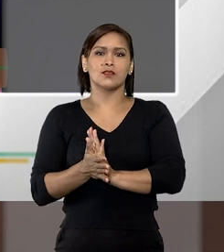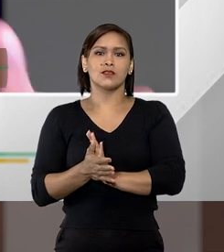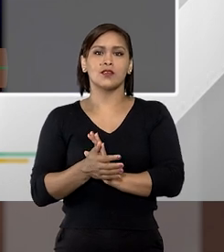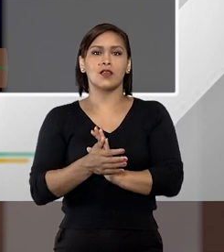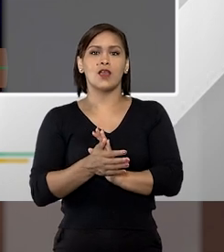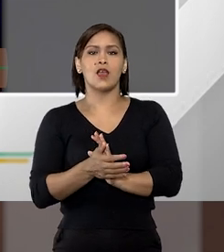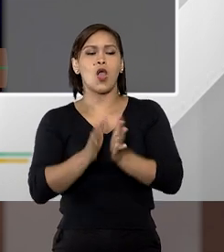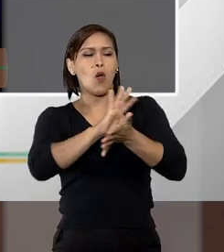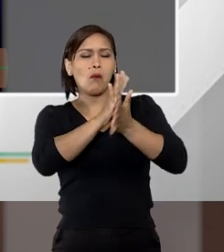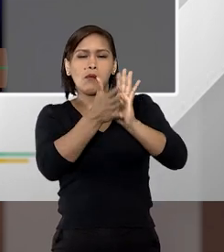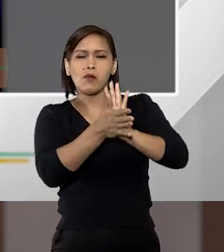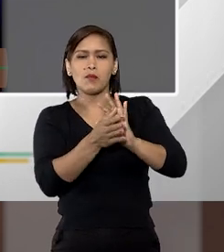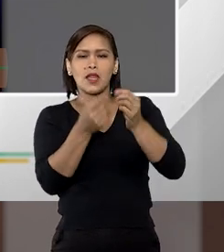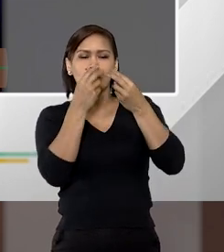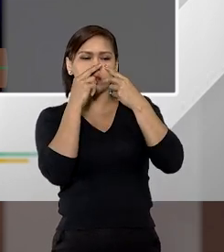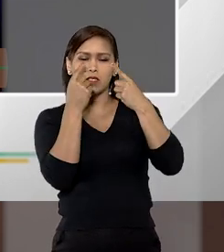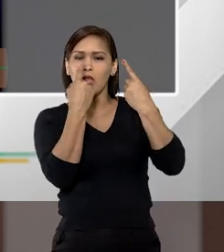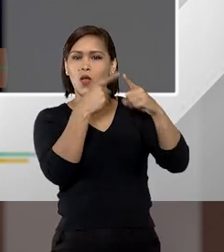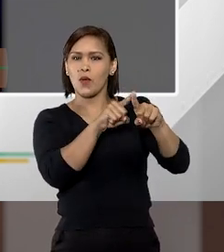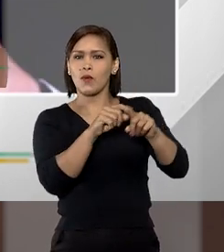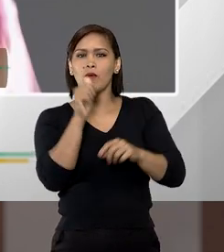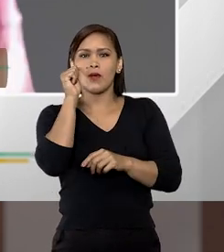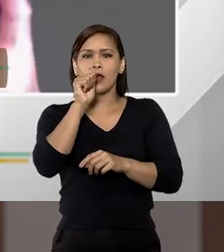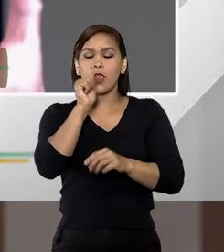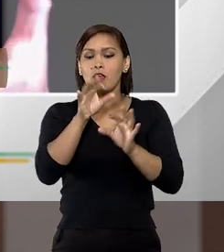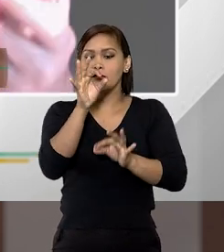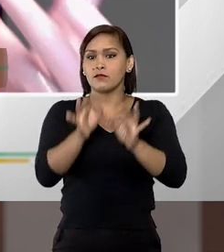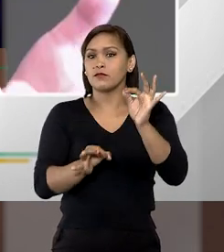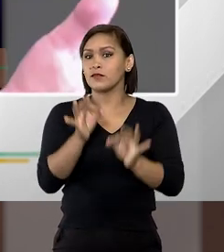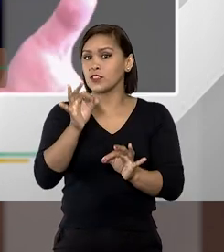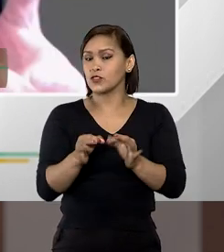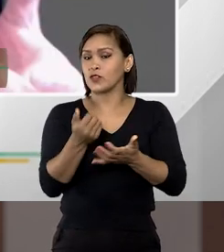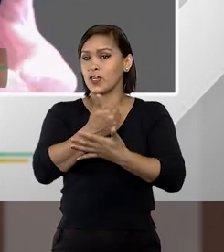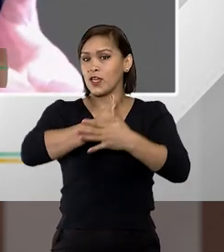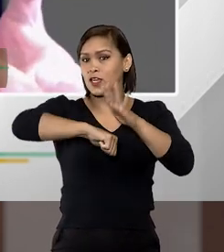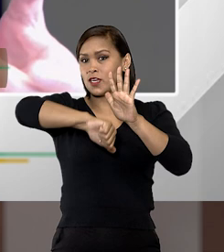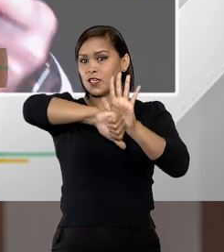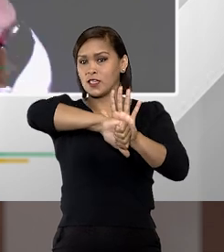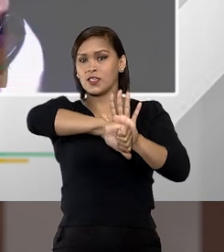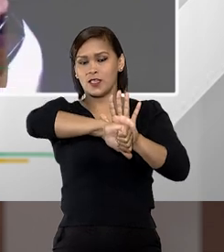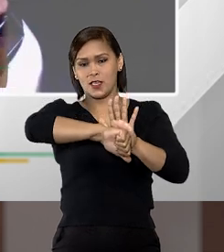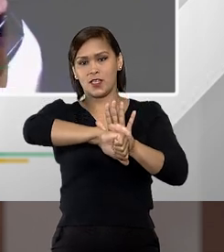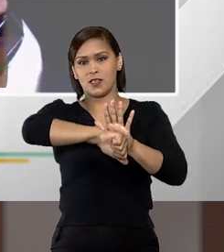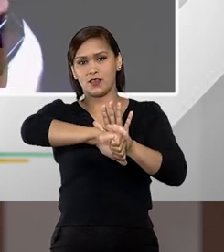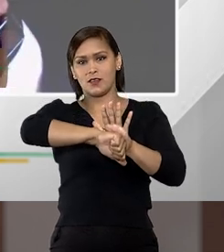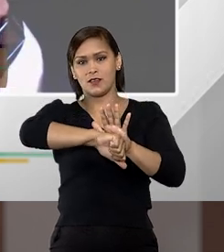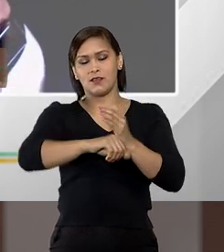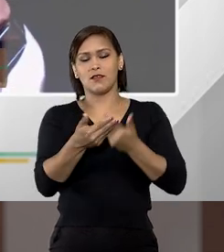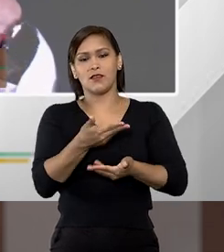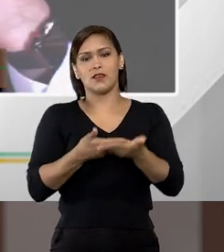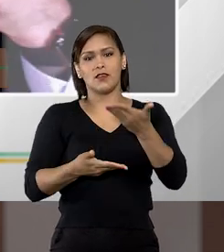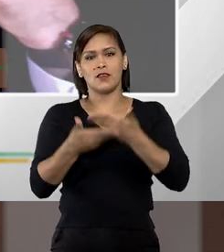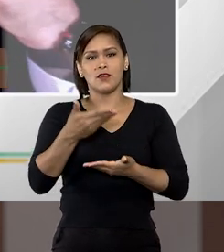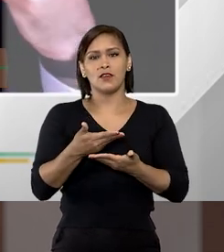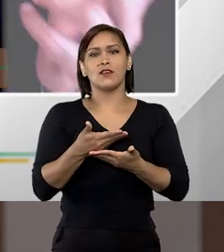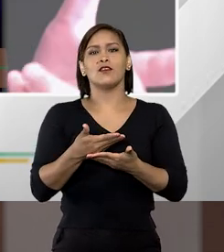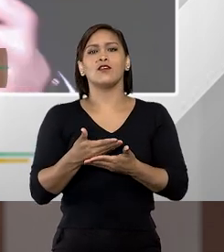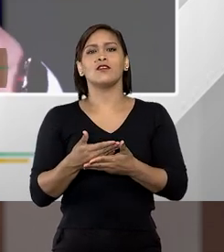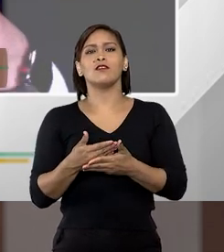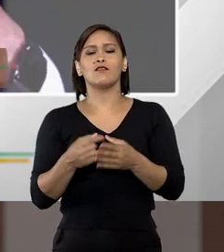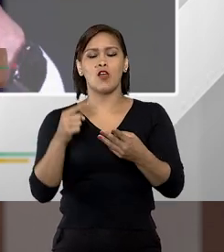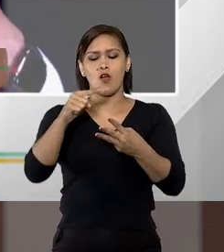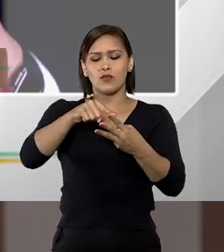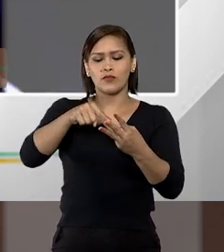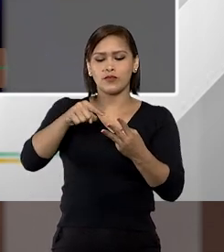do preconceito quando se vai julgar crimes envolvendo os motivos